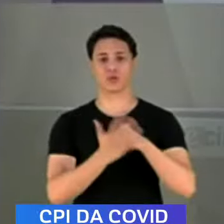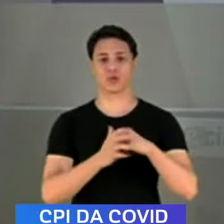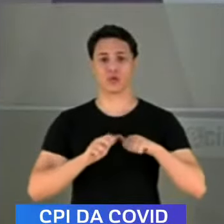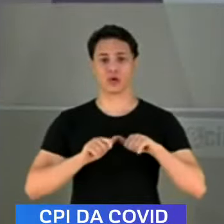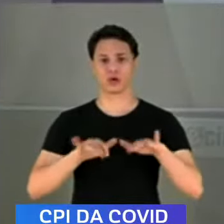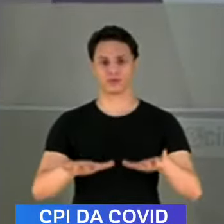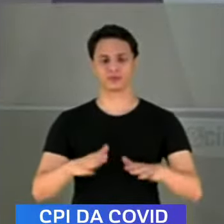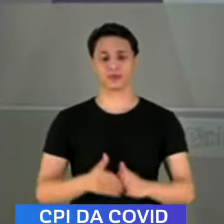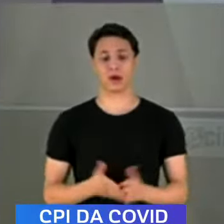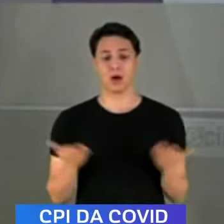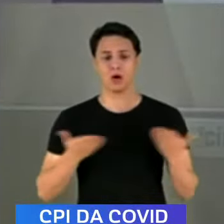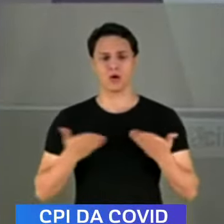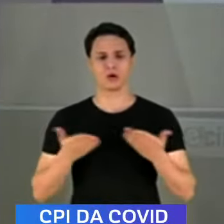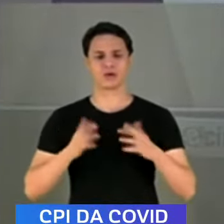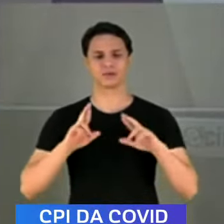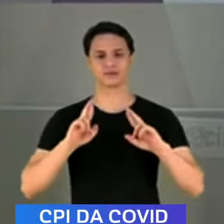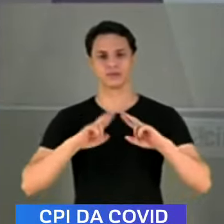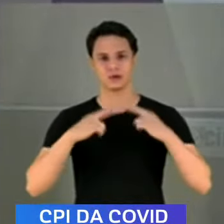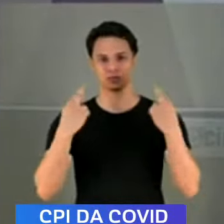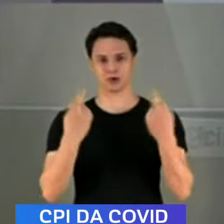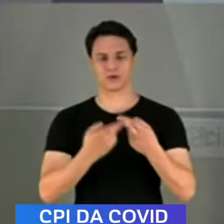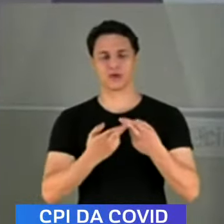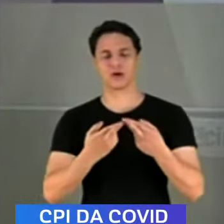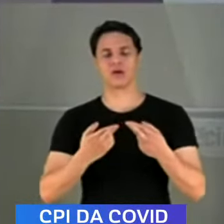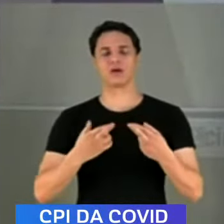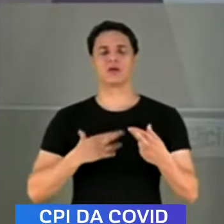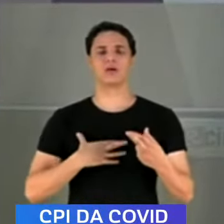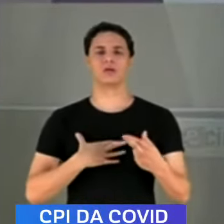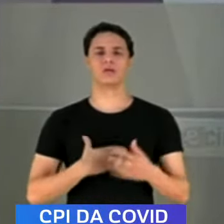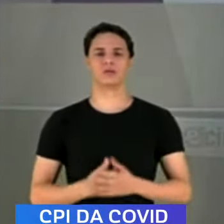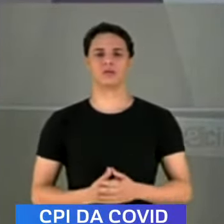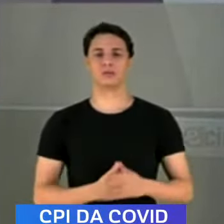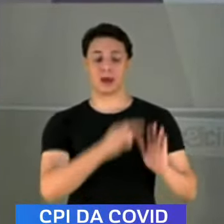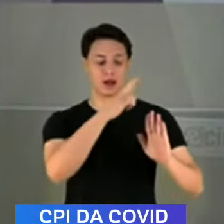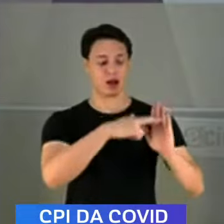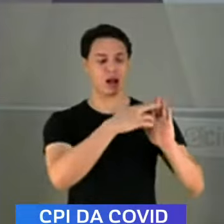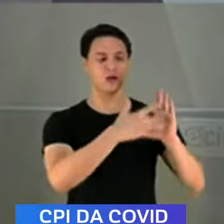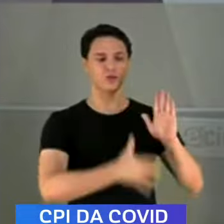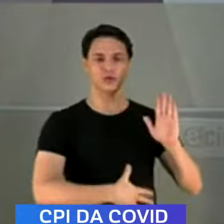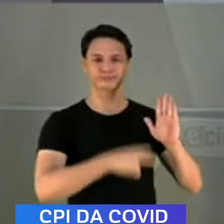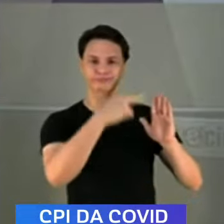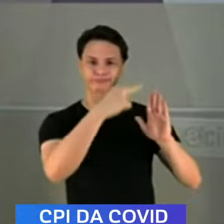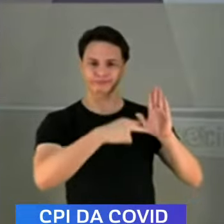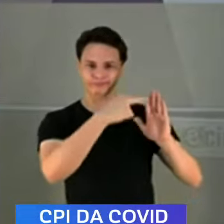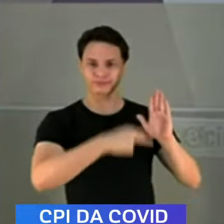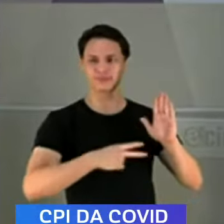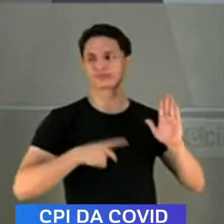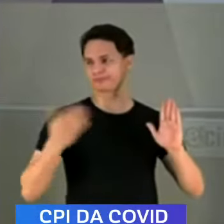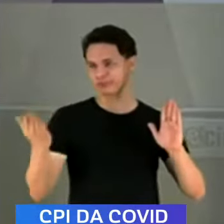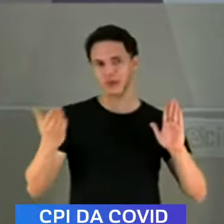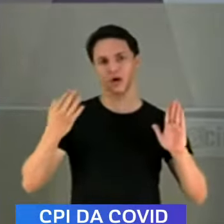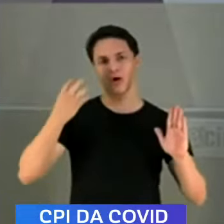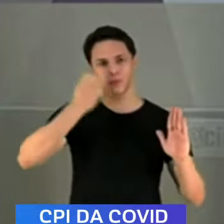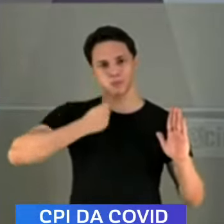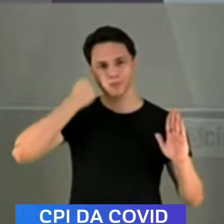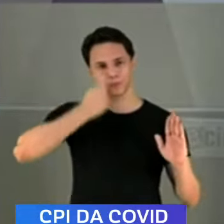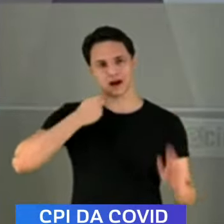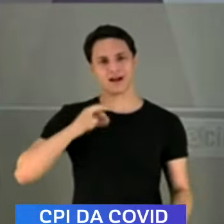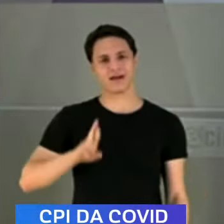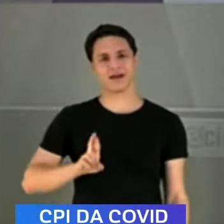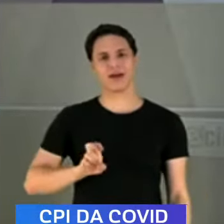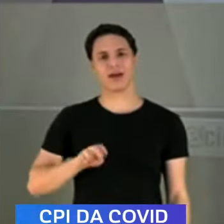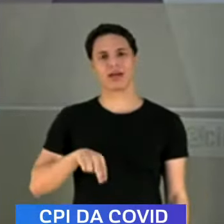A presente reunião destina-se à apresentação do relatório final pelo senador Renan Calheiros.